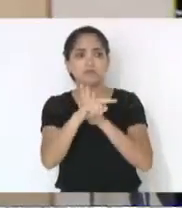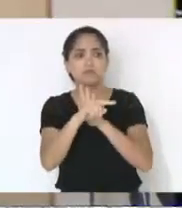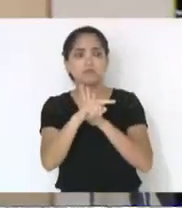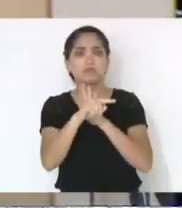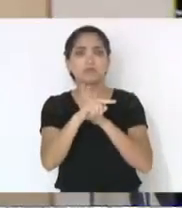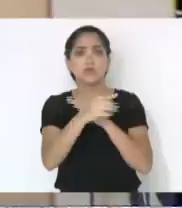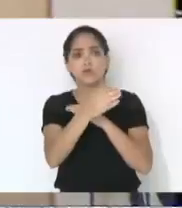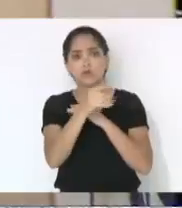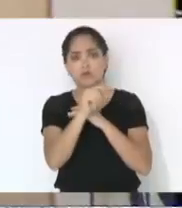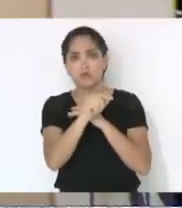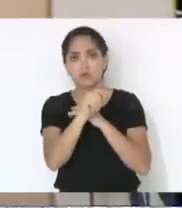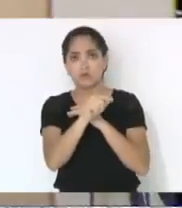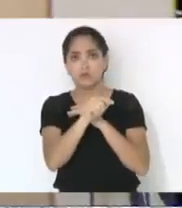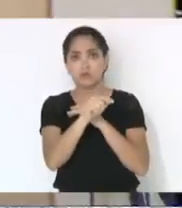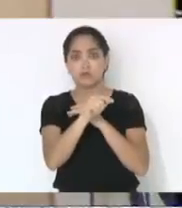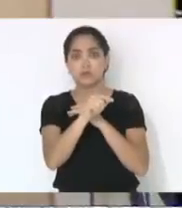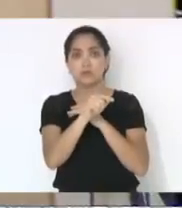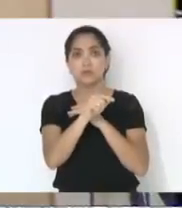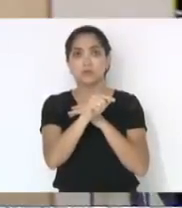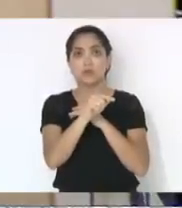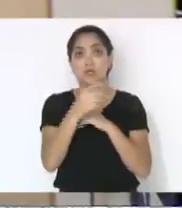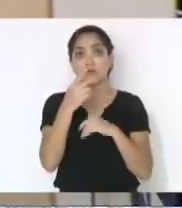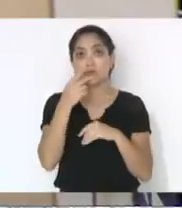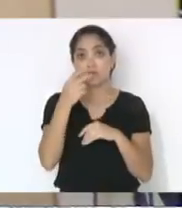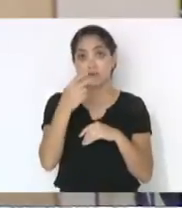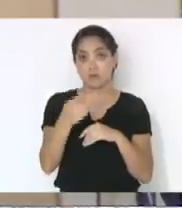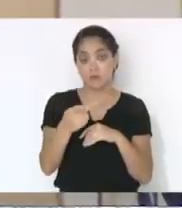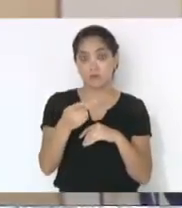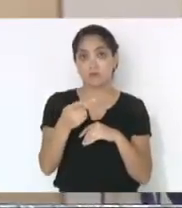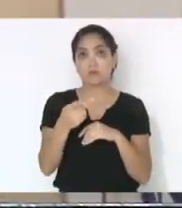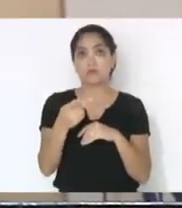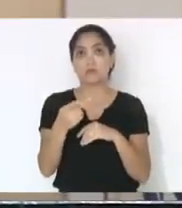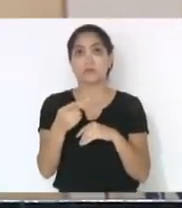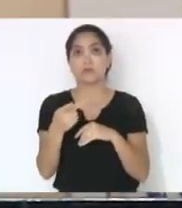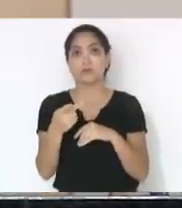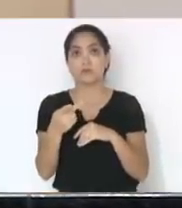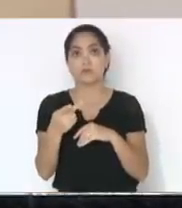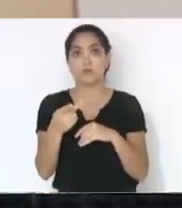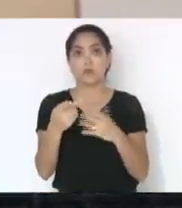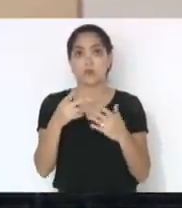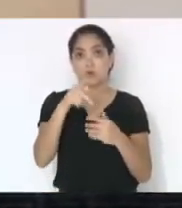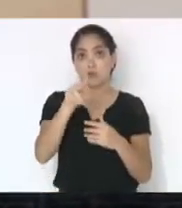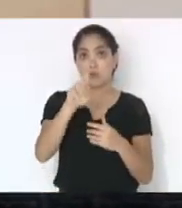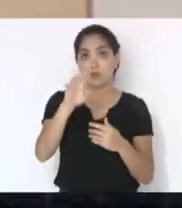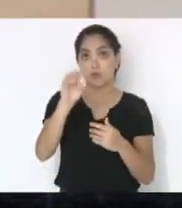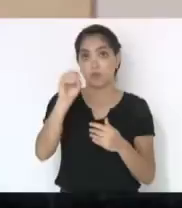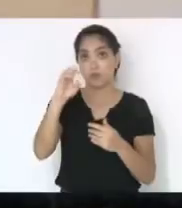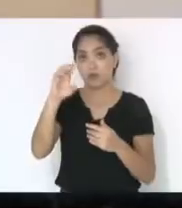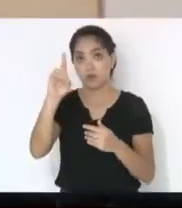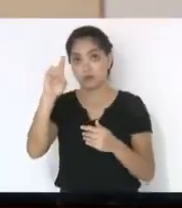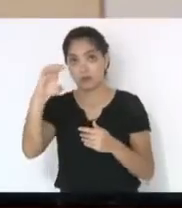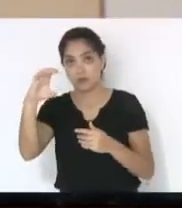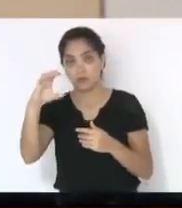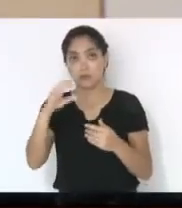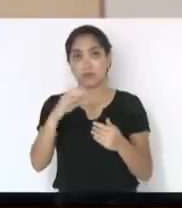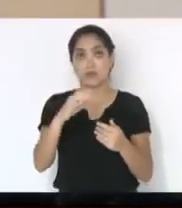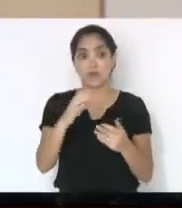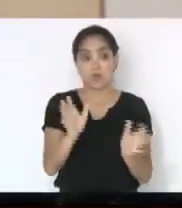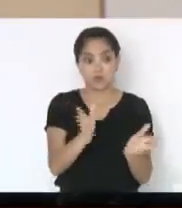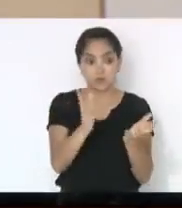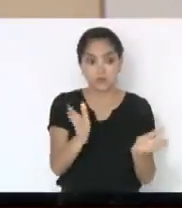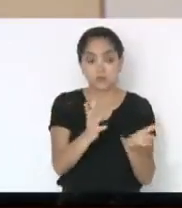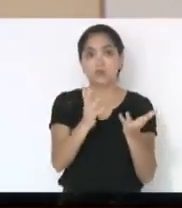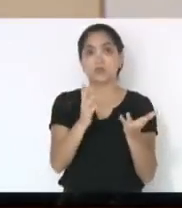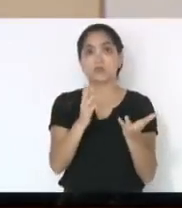Vossa Excelência falou que como a PRODEC lhe dá um incentivo, a minha